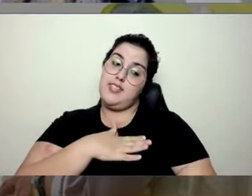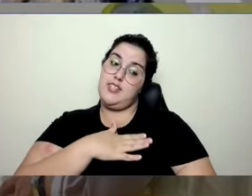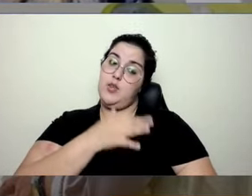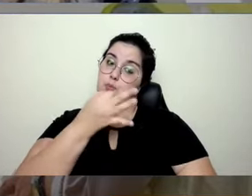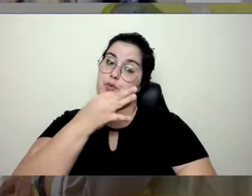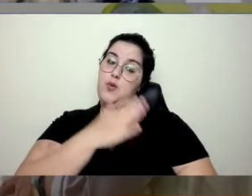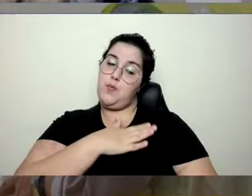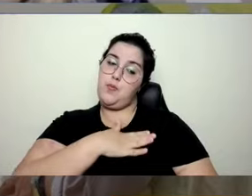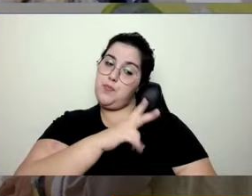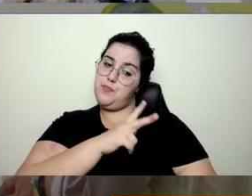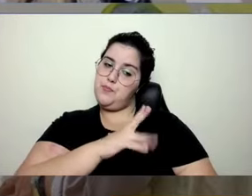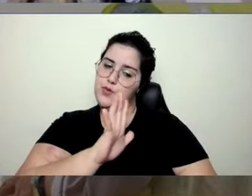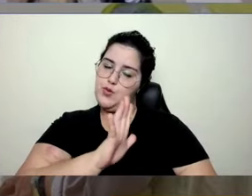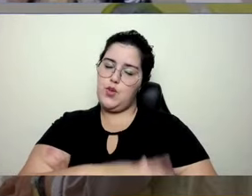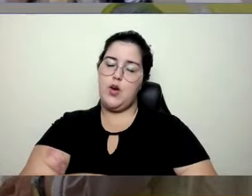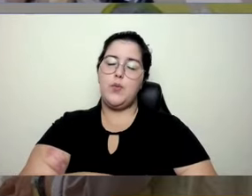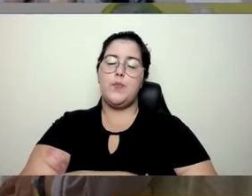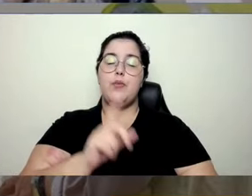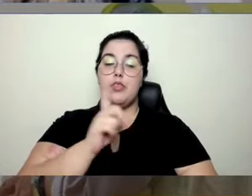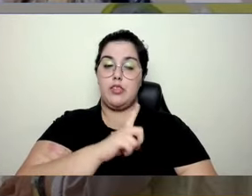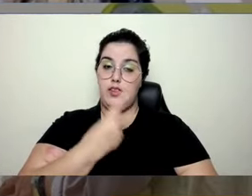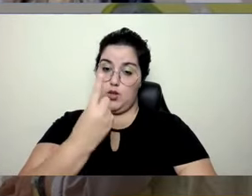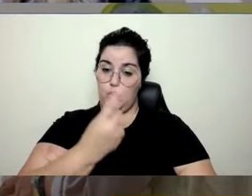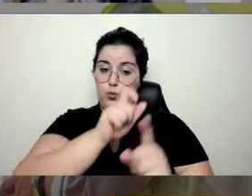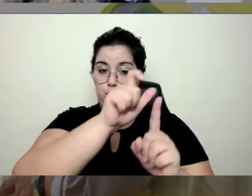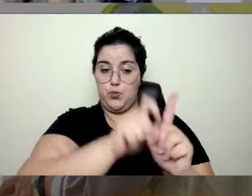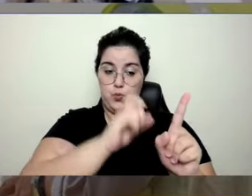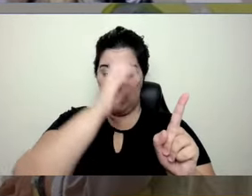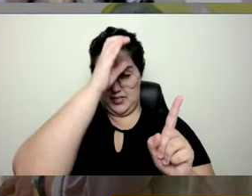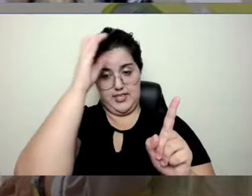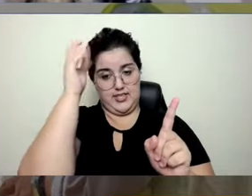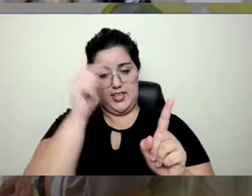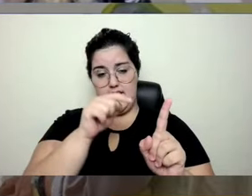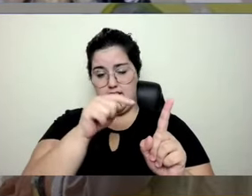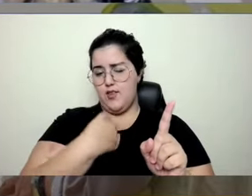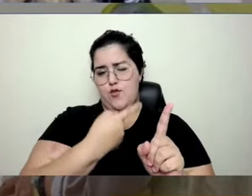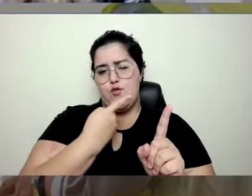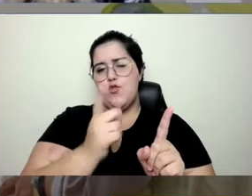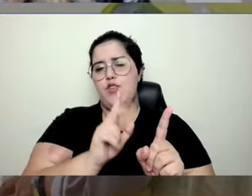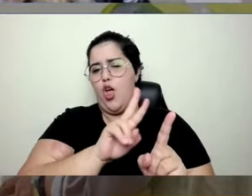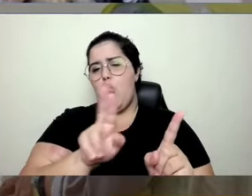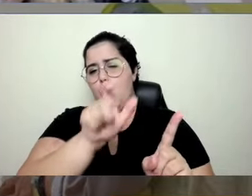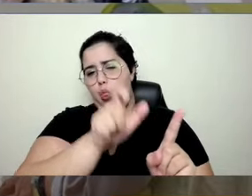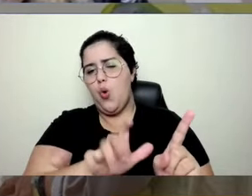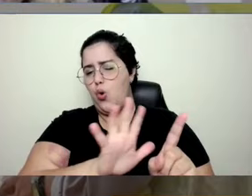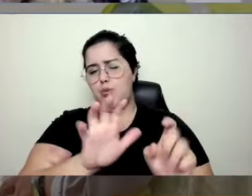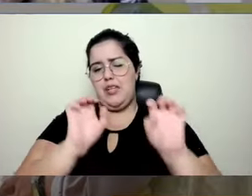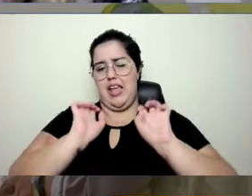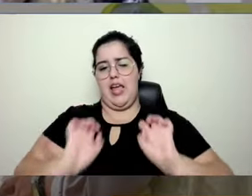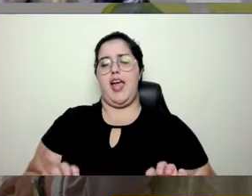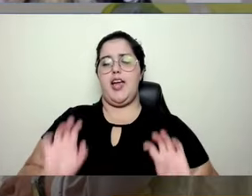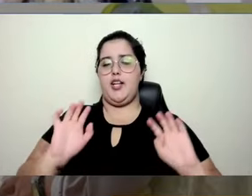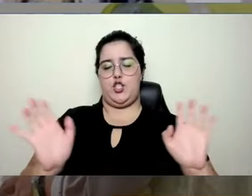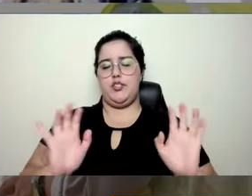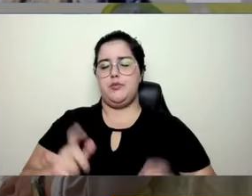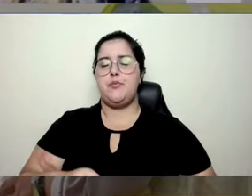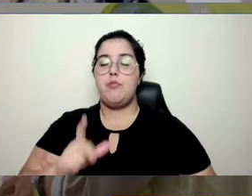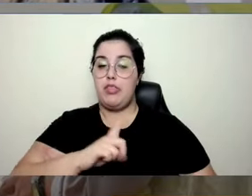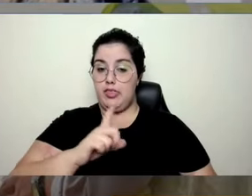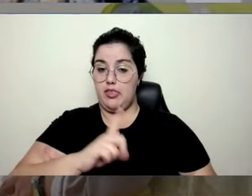mas eu tenho um cliente que é, não vou abrir, né, por questões éticas, mas é uma empresa